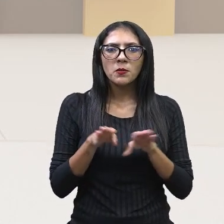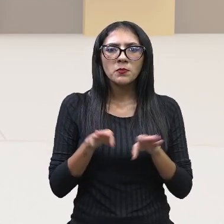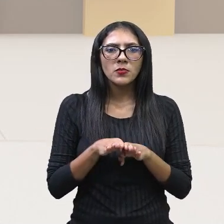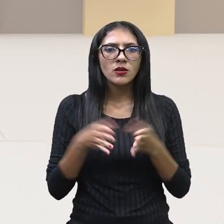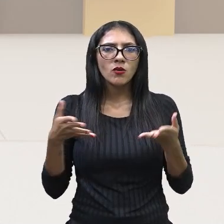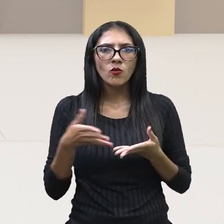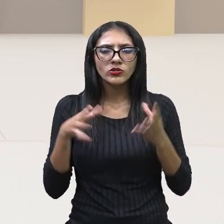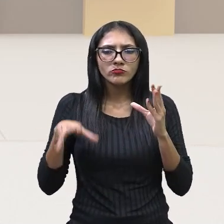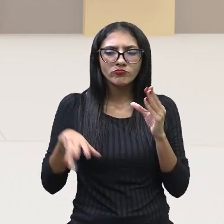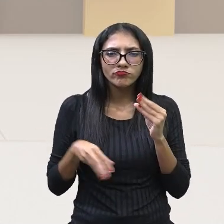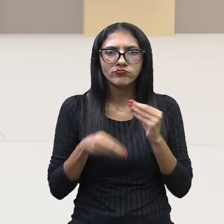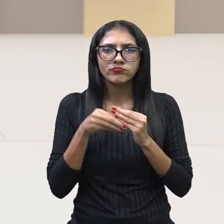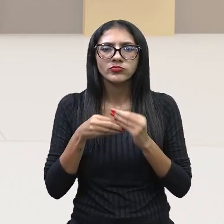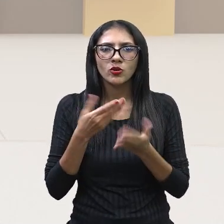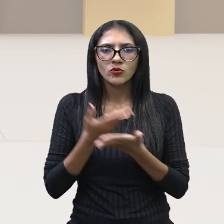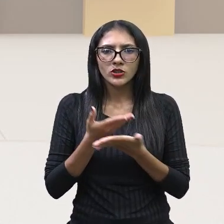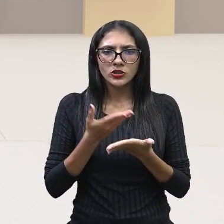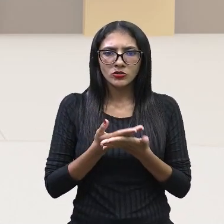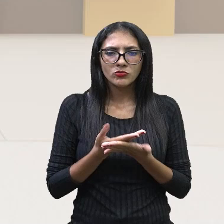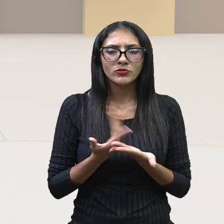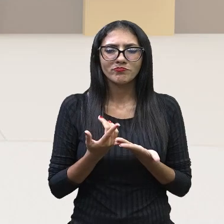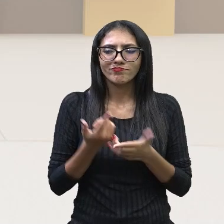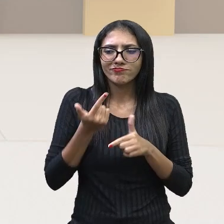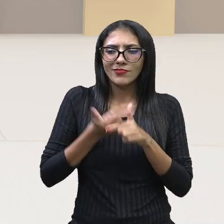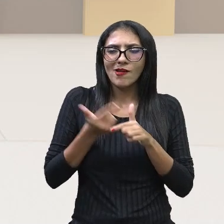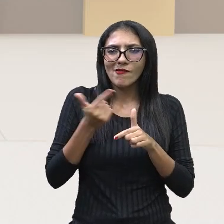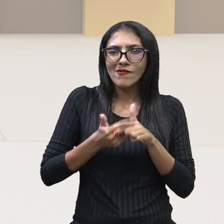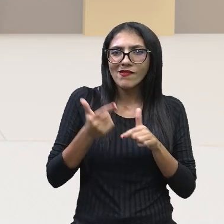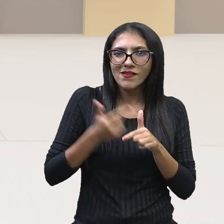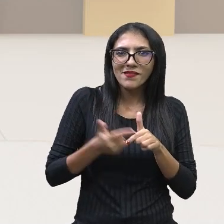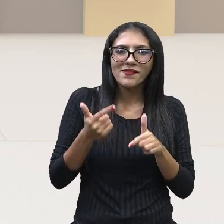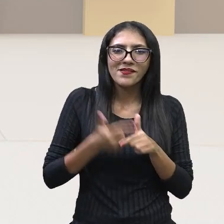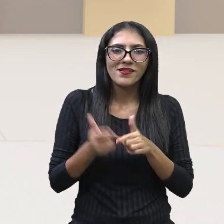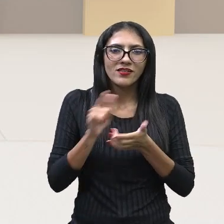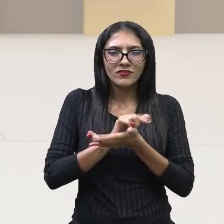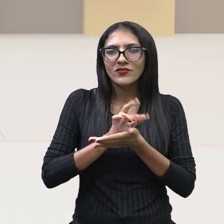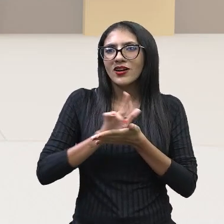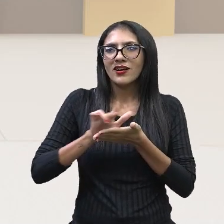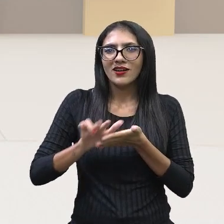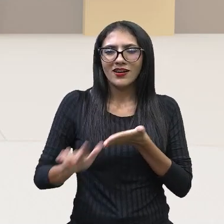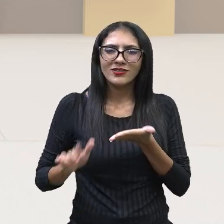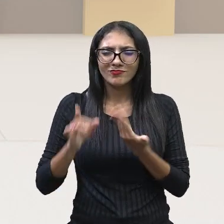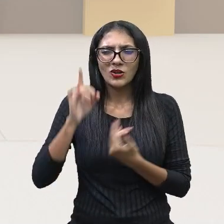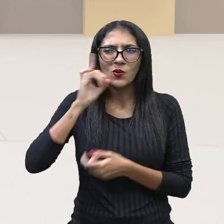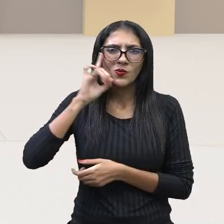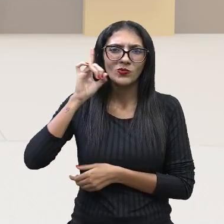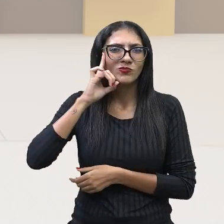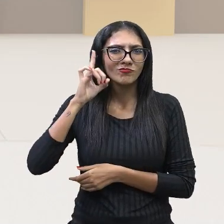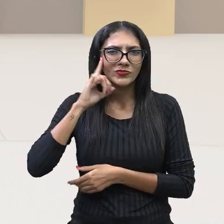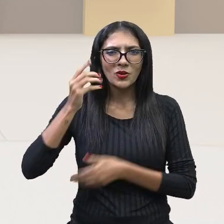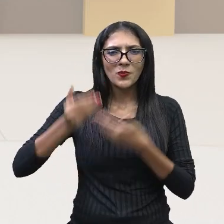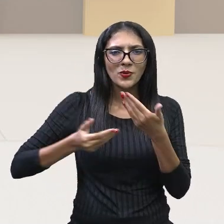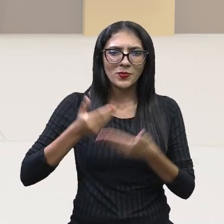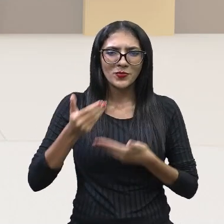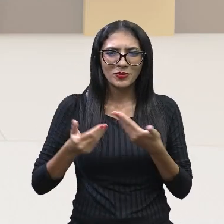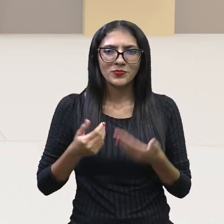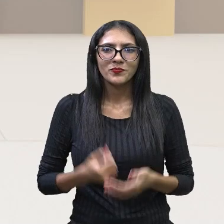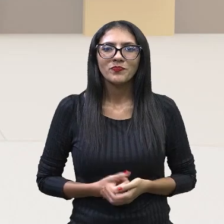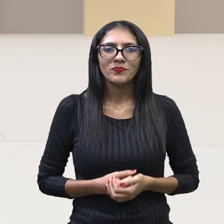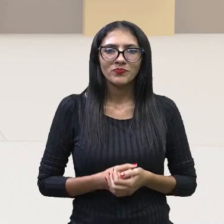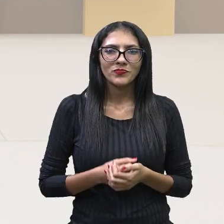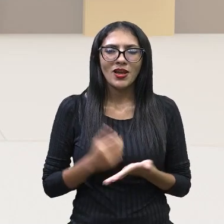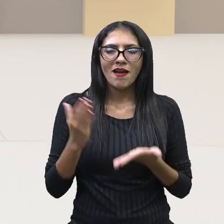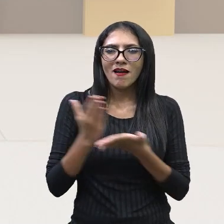essa nossa aula, tão machucado no seu dia a dia aí. Muitas vezes,